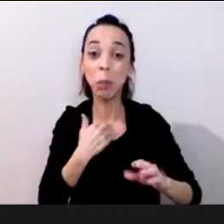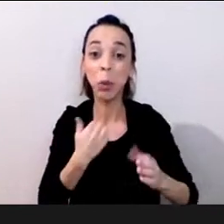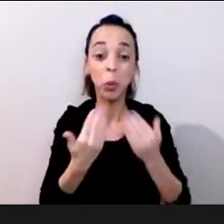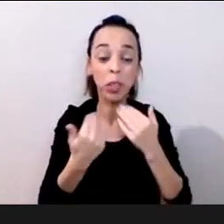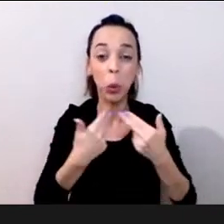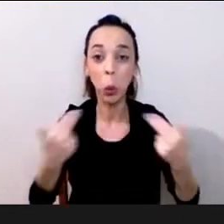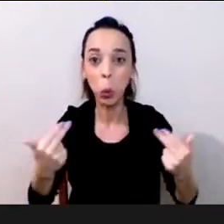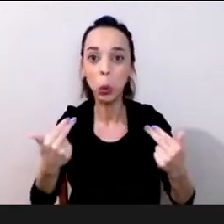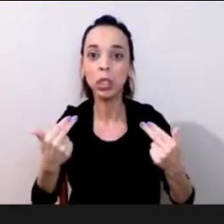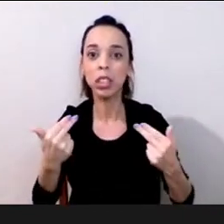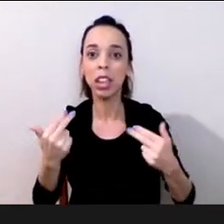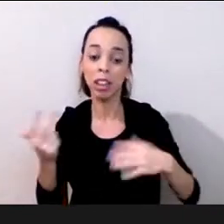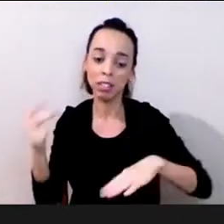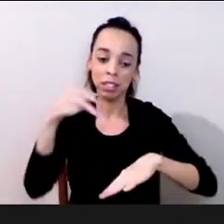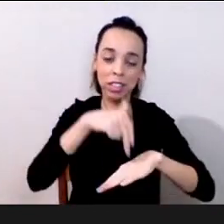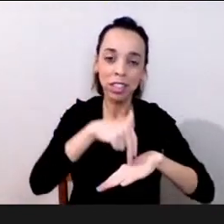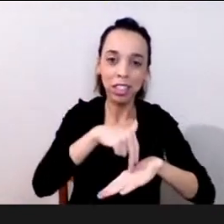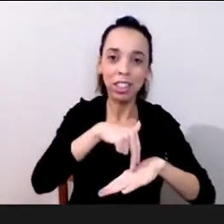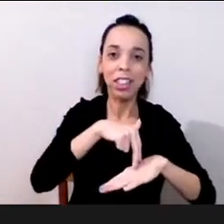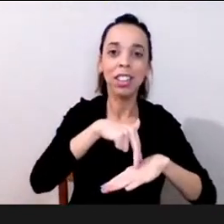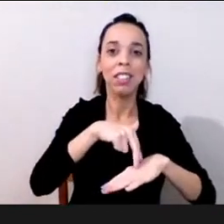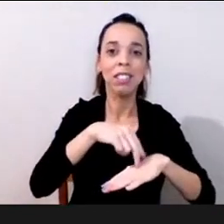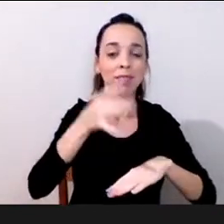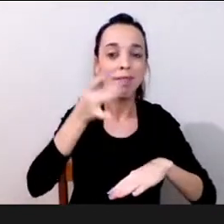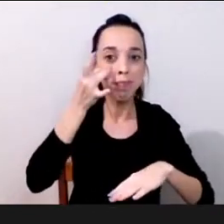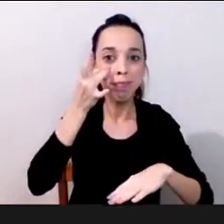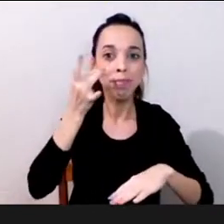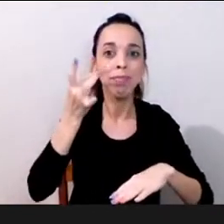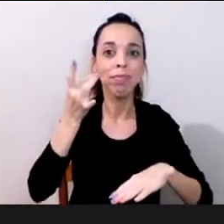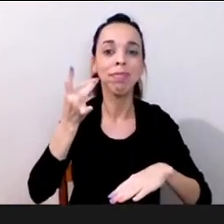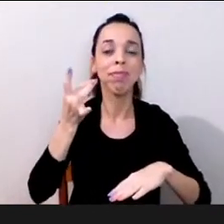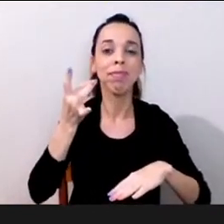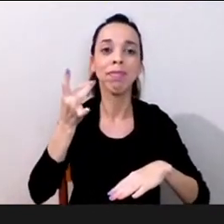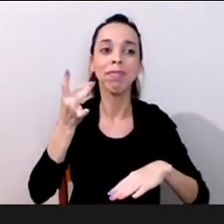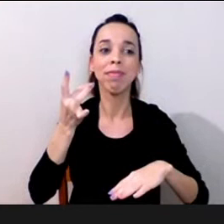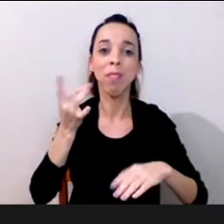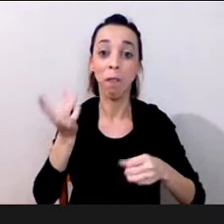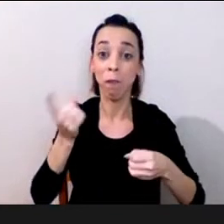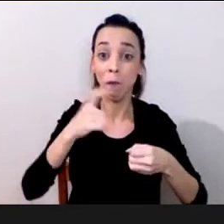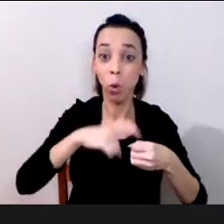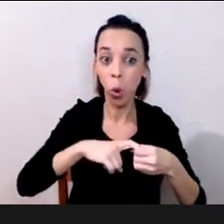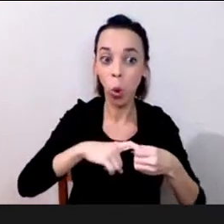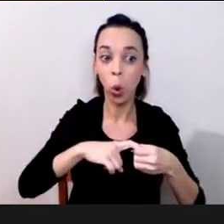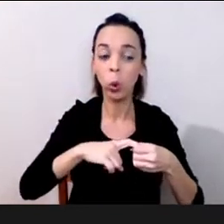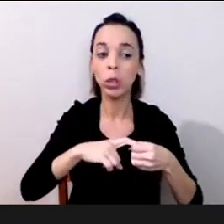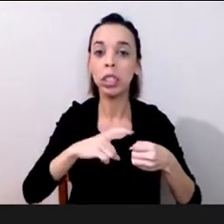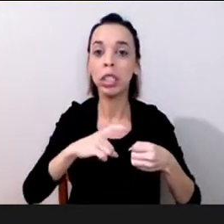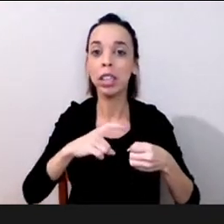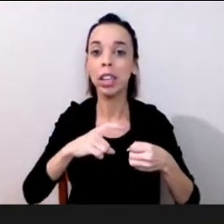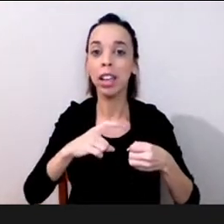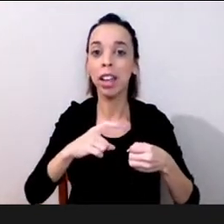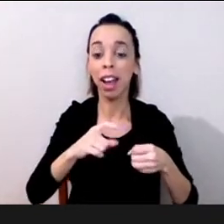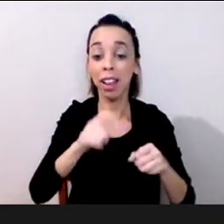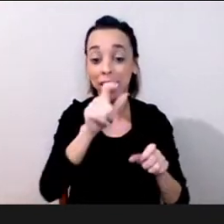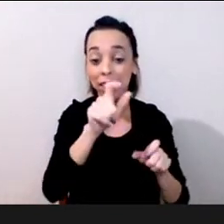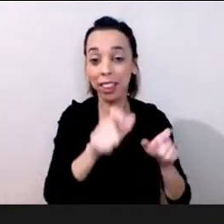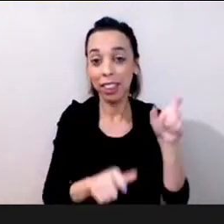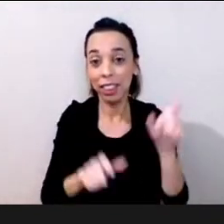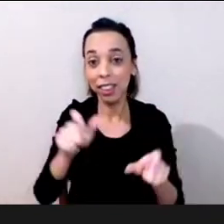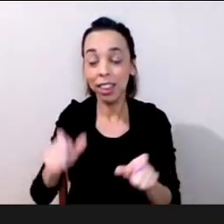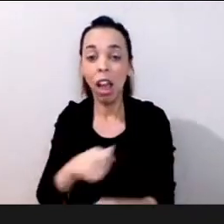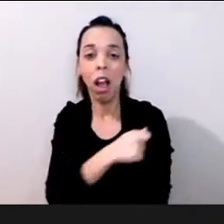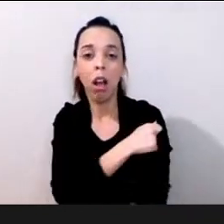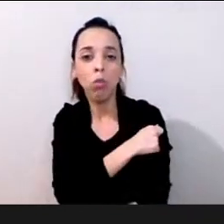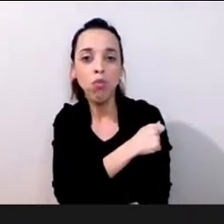agora o retorno pro presencial ele ele ele traz alguns desafios e com certeza lidar com essas questões mais emocionais né e que nos